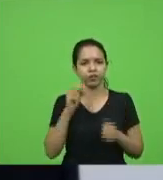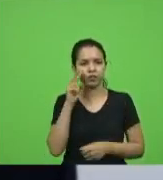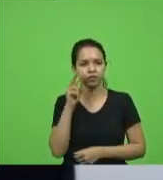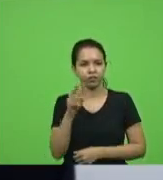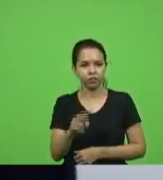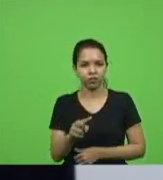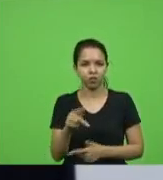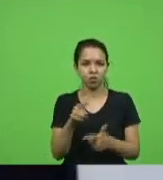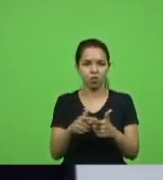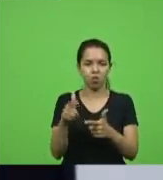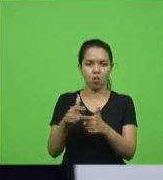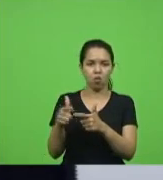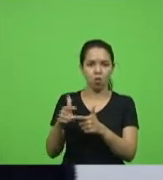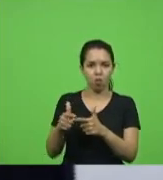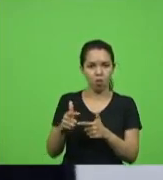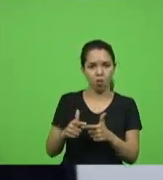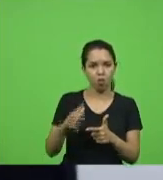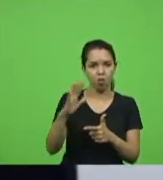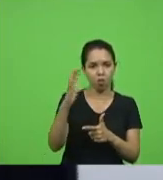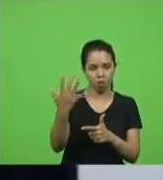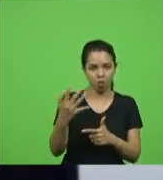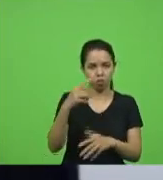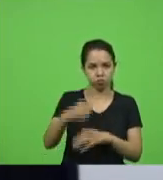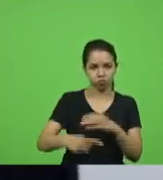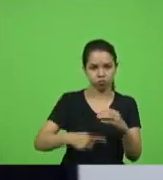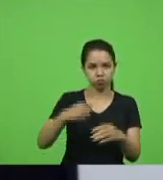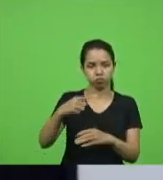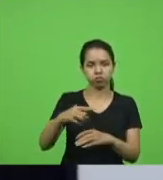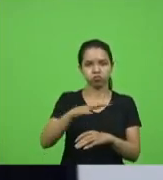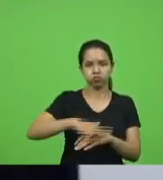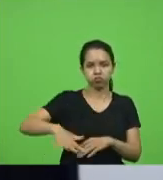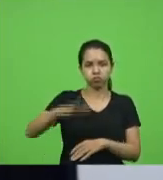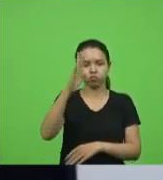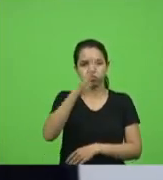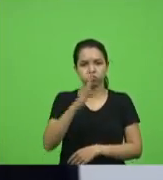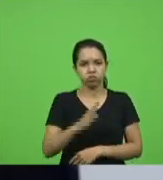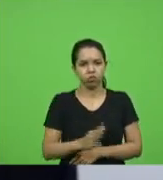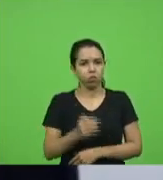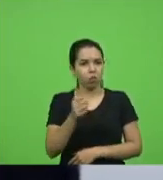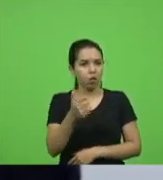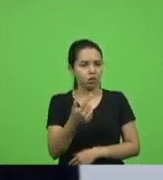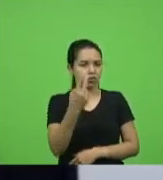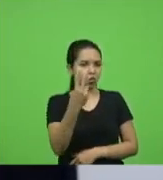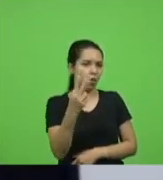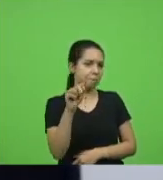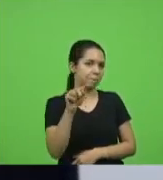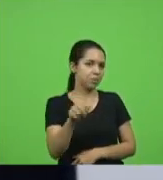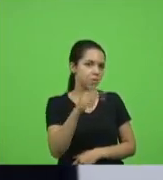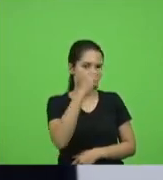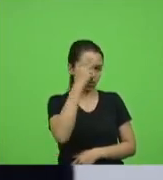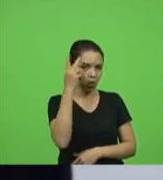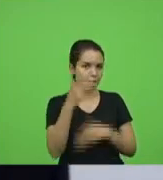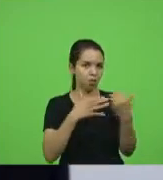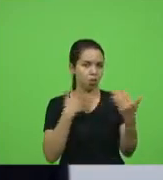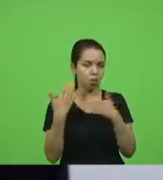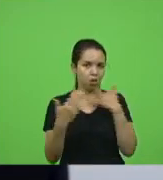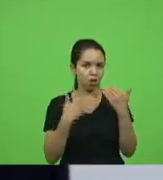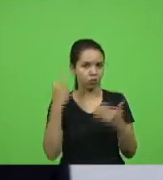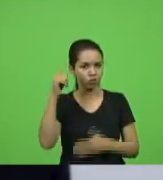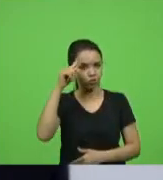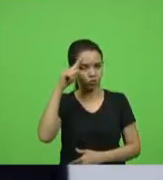acontecendo a nível de Brasil quase duas mil pessoas morrendo por dia